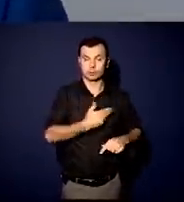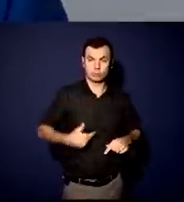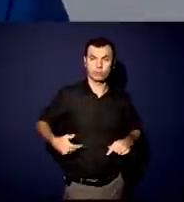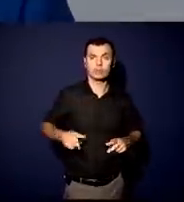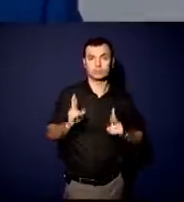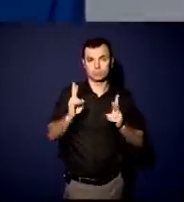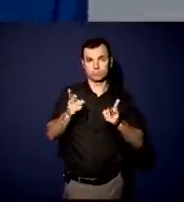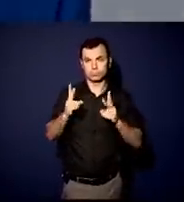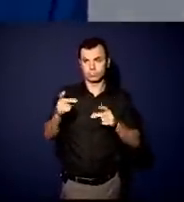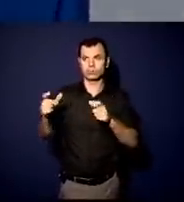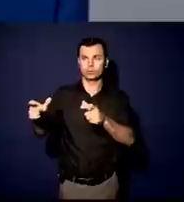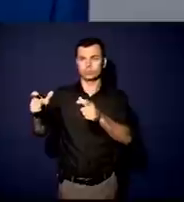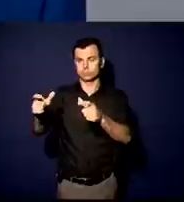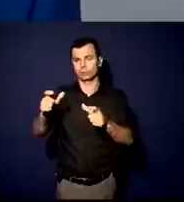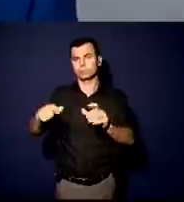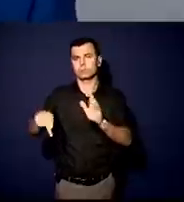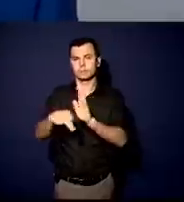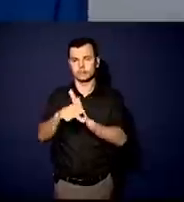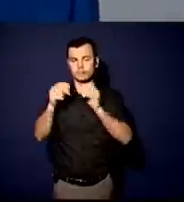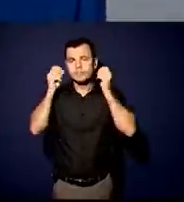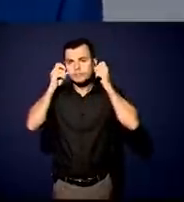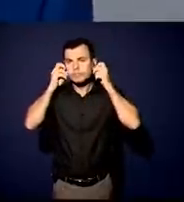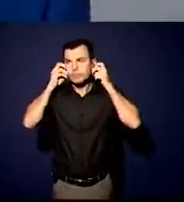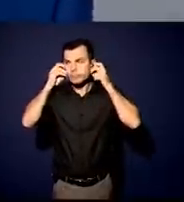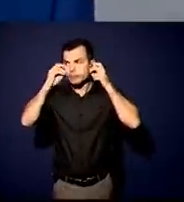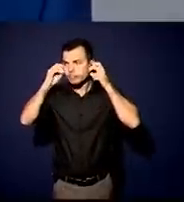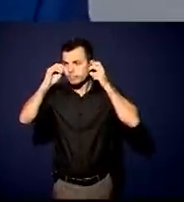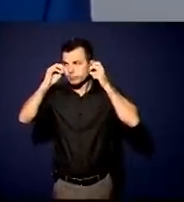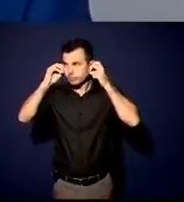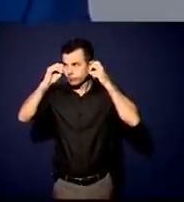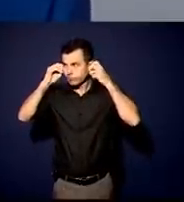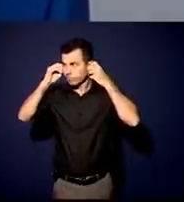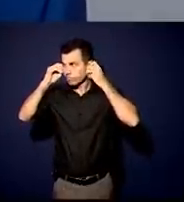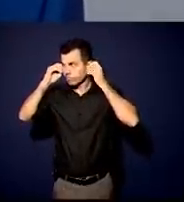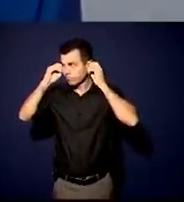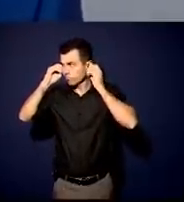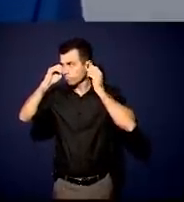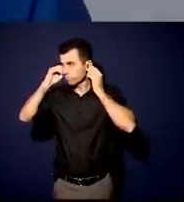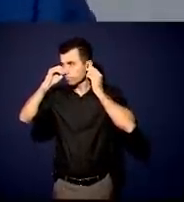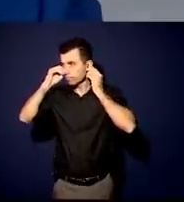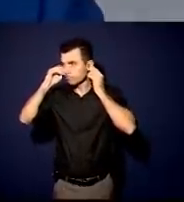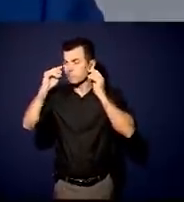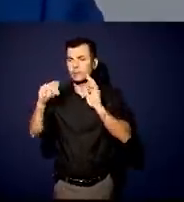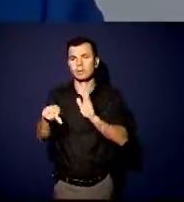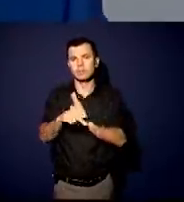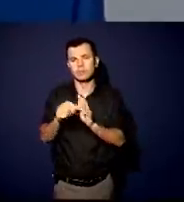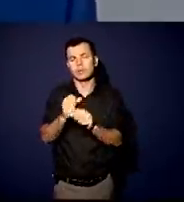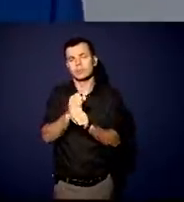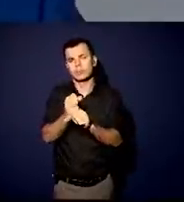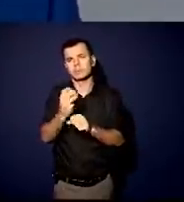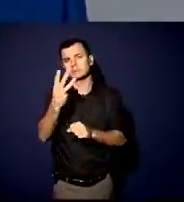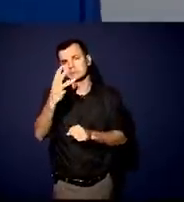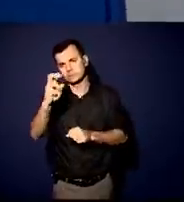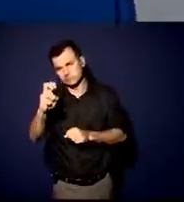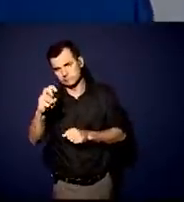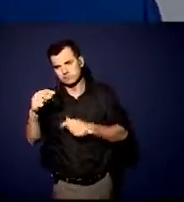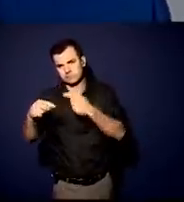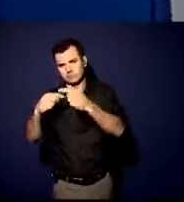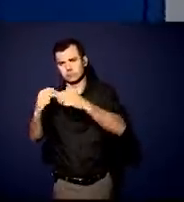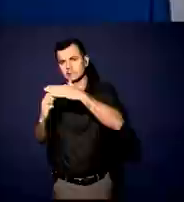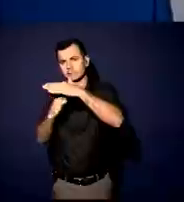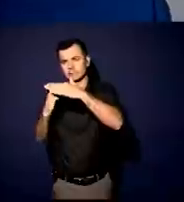condomínio portuário vai ser com um concessionário durante 30, 35 anos com a venda da empresa, que é um modelo bastante